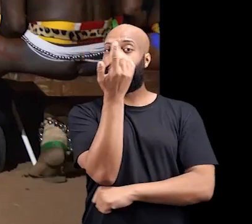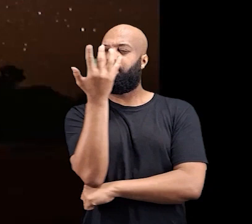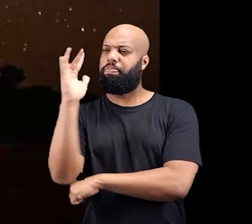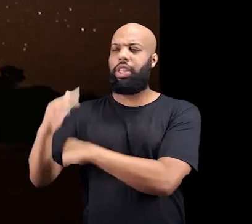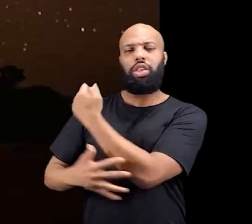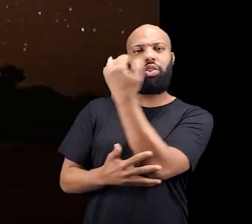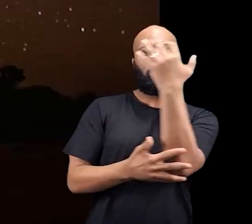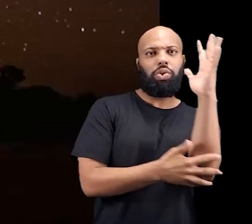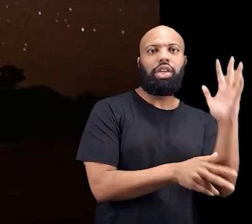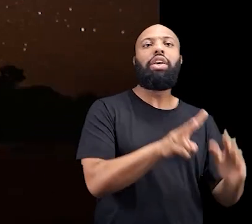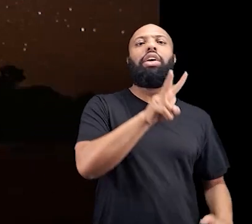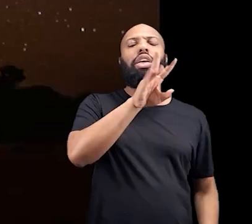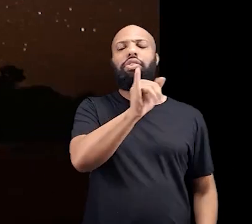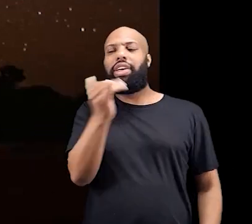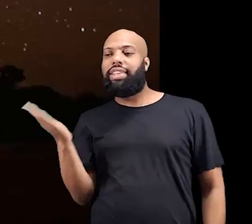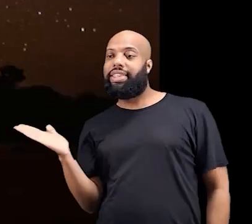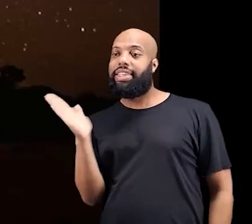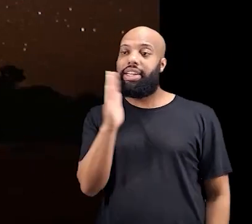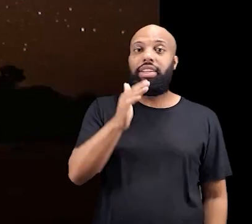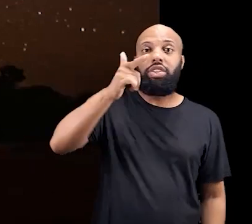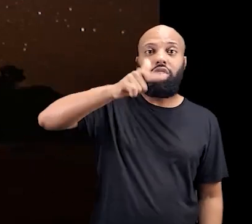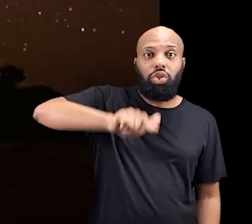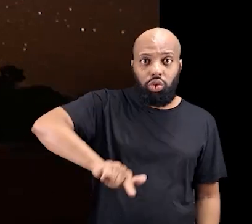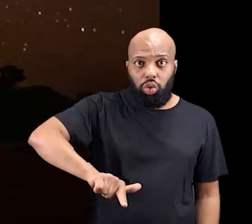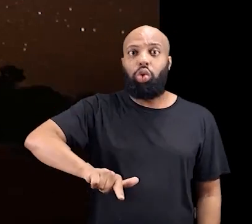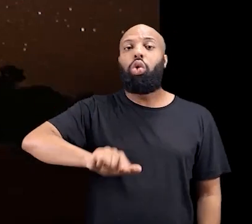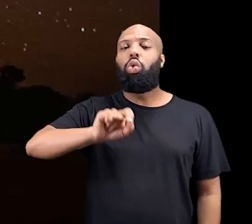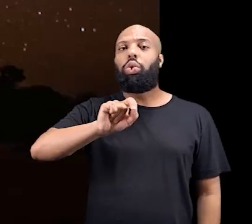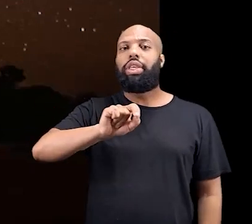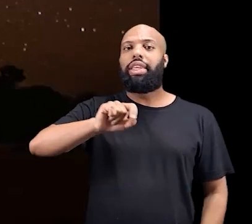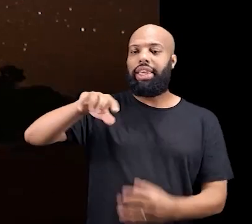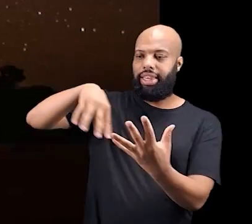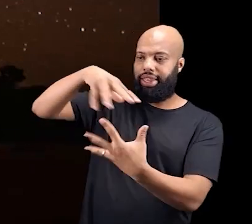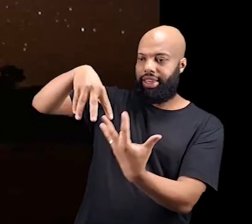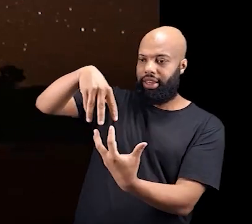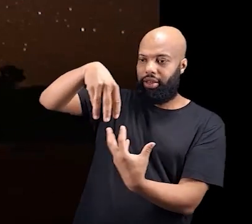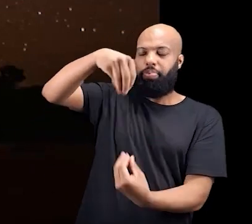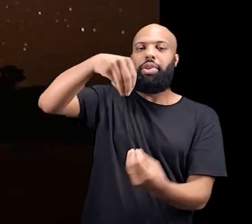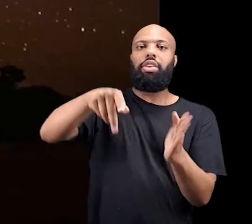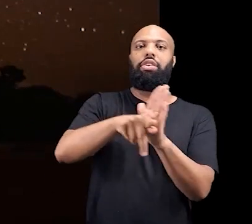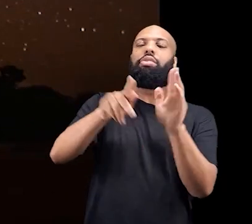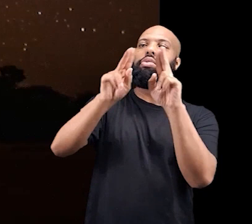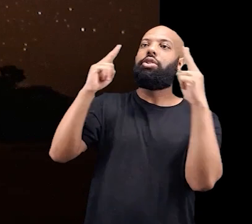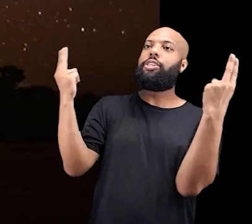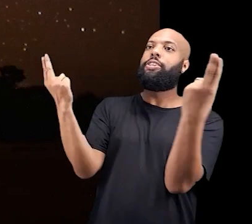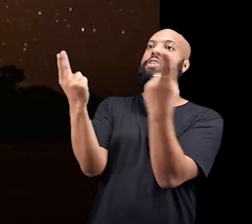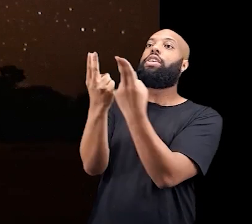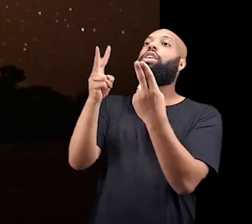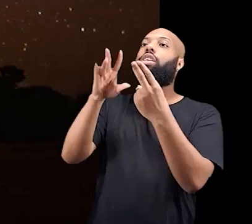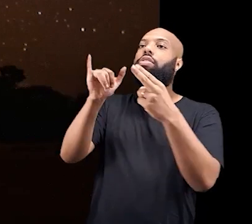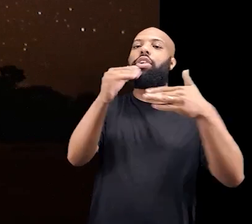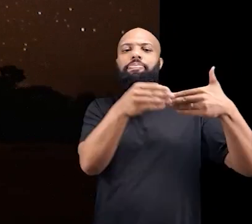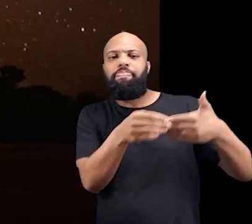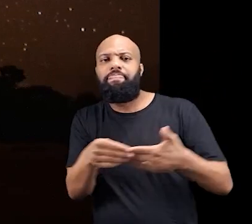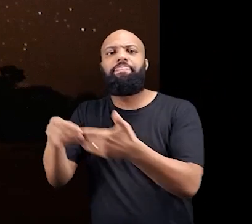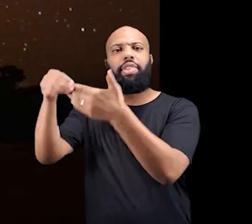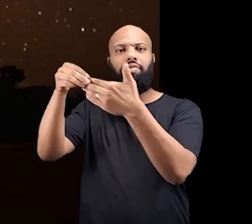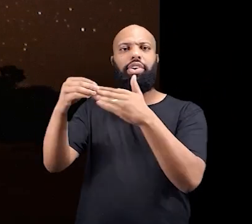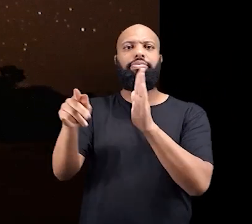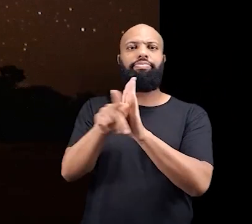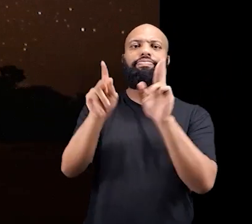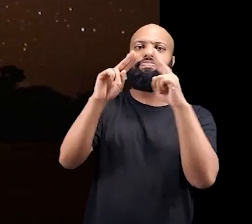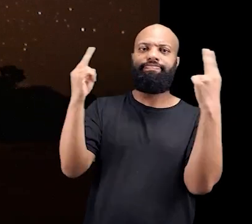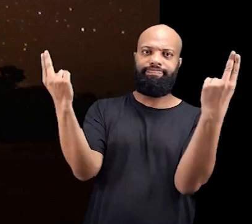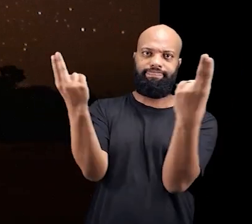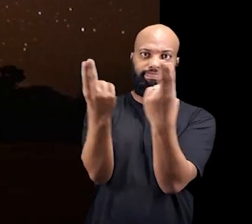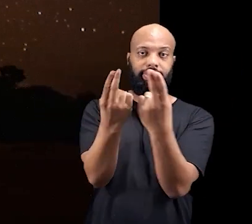sinal da natureza que vai trazer de volta esse espírito para o universo, que vai